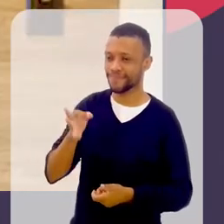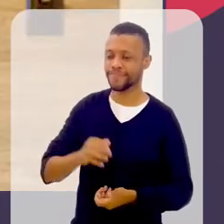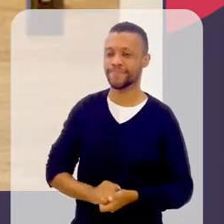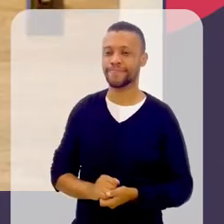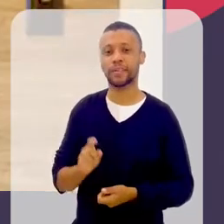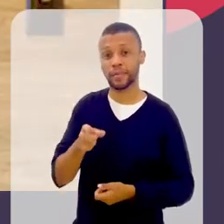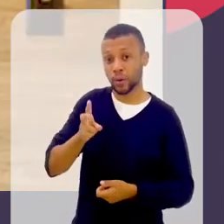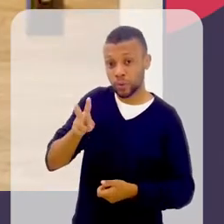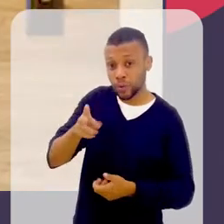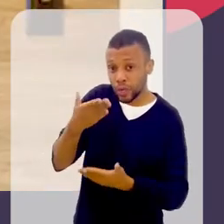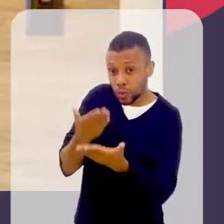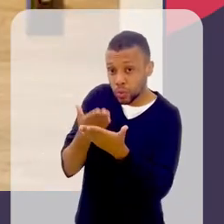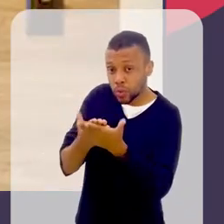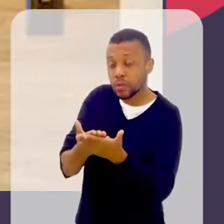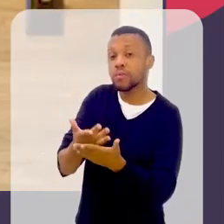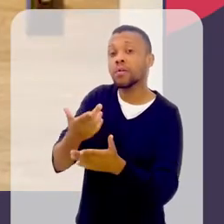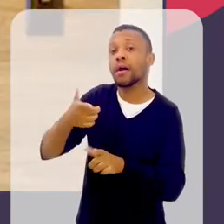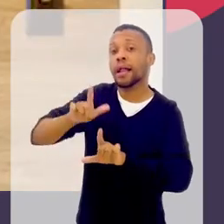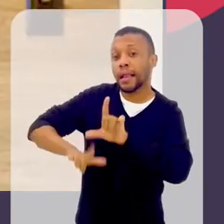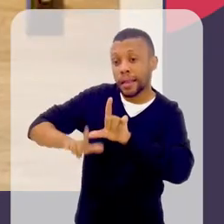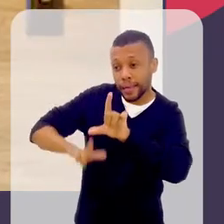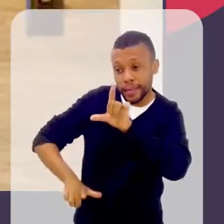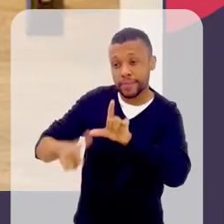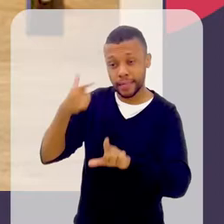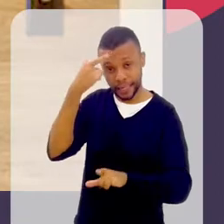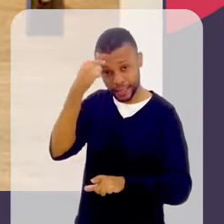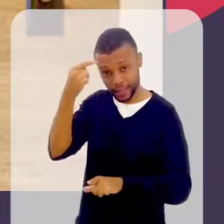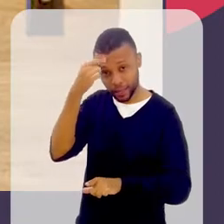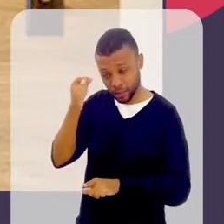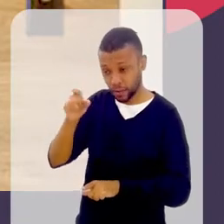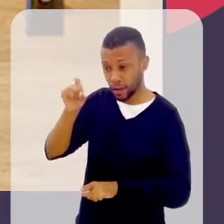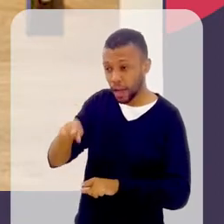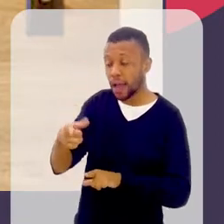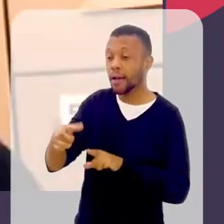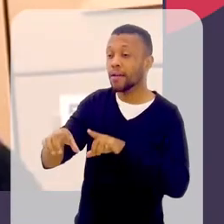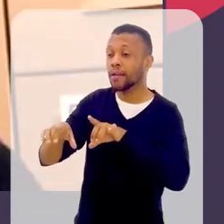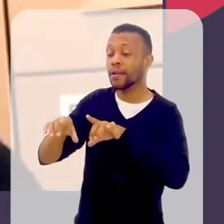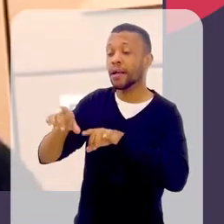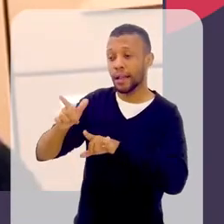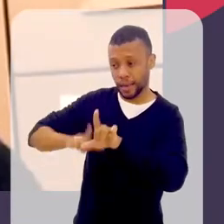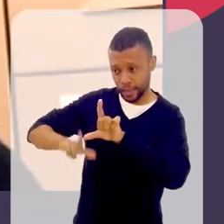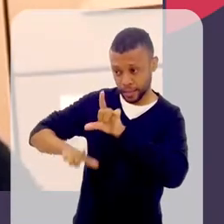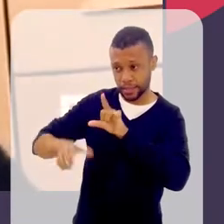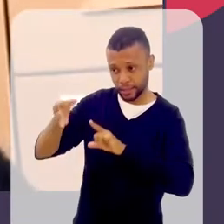Entendi. E você continua na área de letras? Você está se graduando em letras?